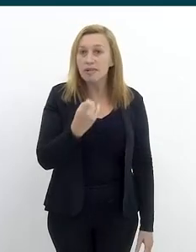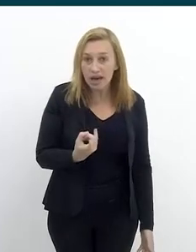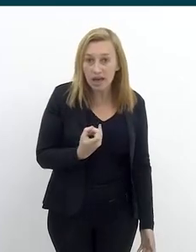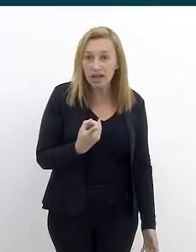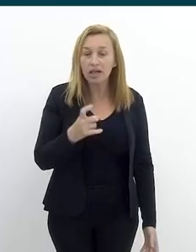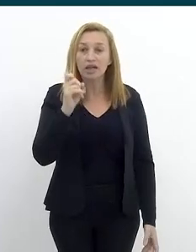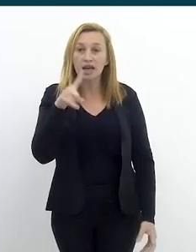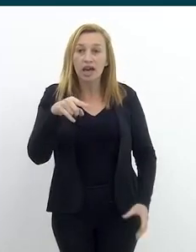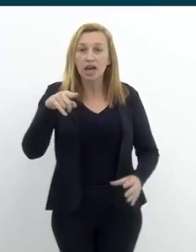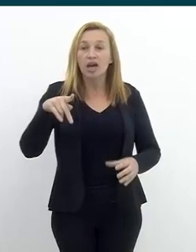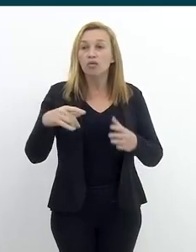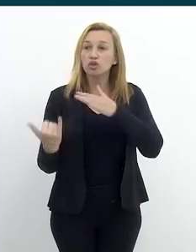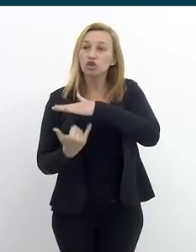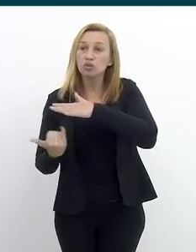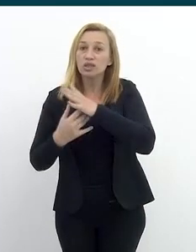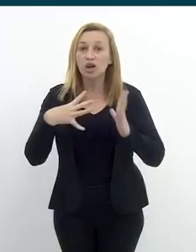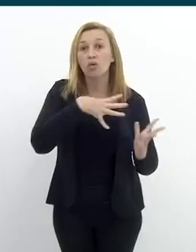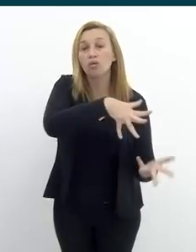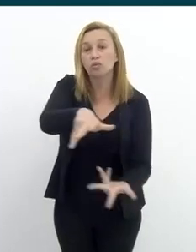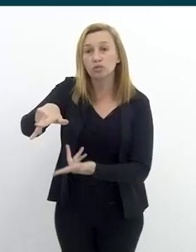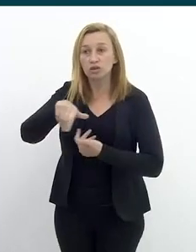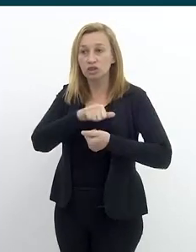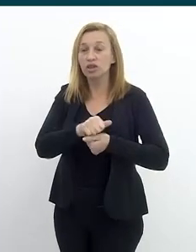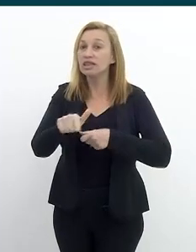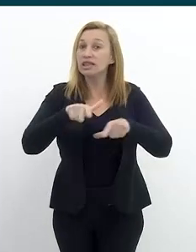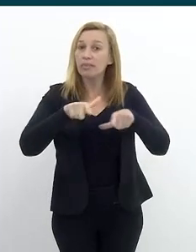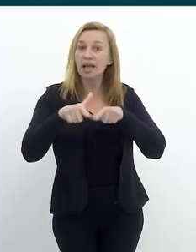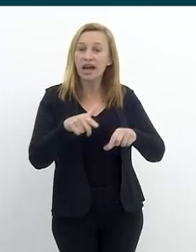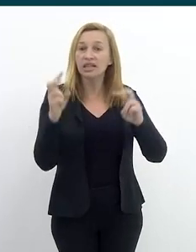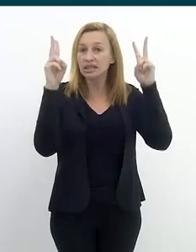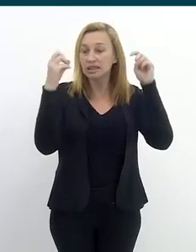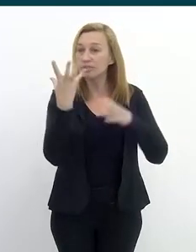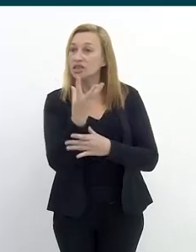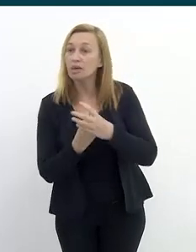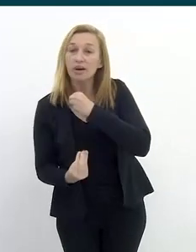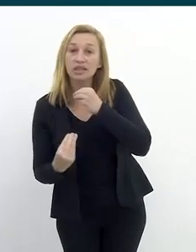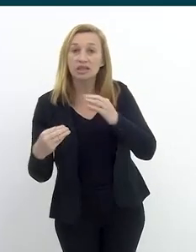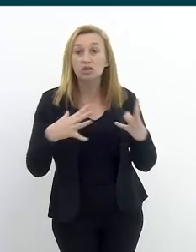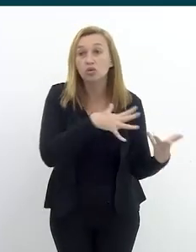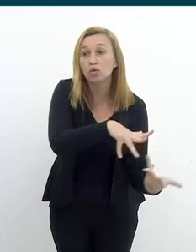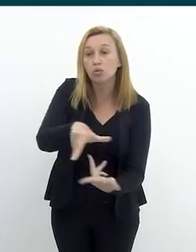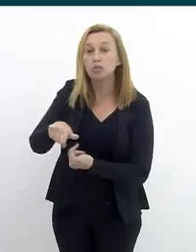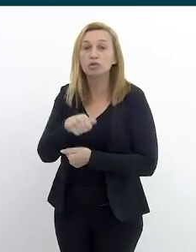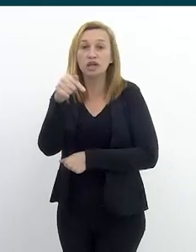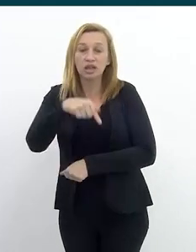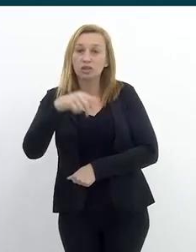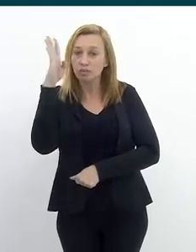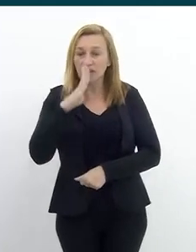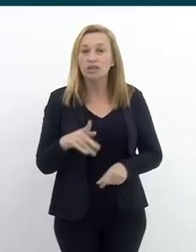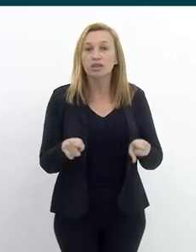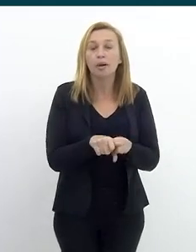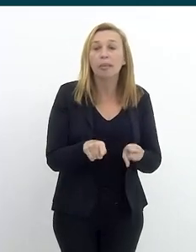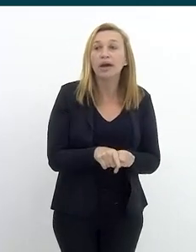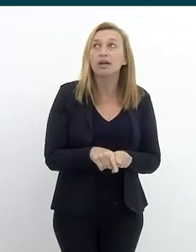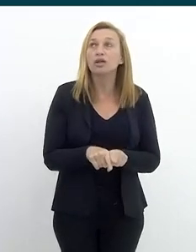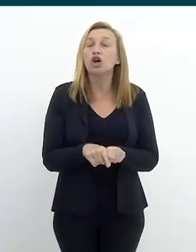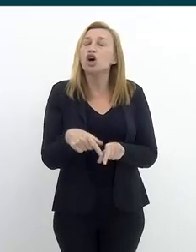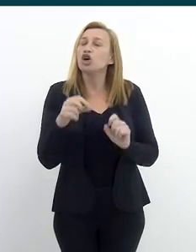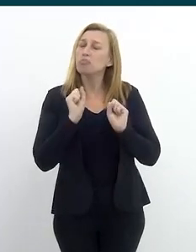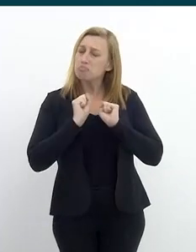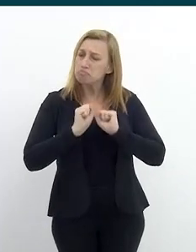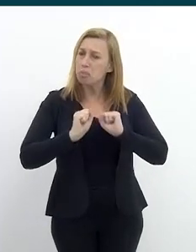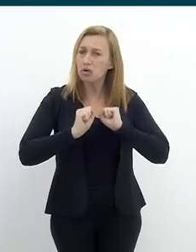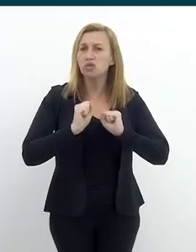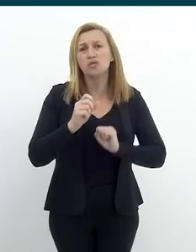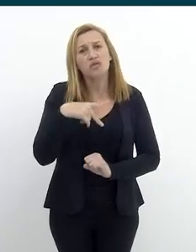instituição internacional que tem trabalhado esse tema do desaparecimento pelo mundo e também aqui no Brasil, o que eu